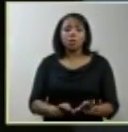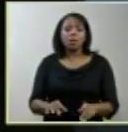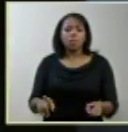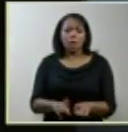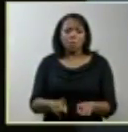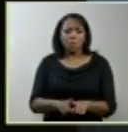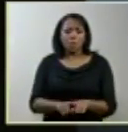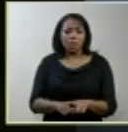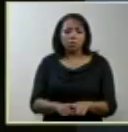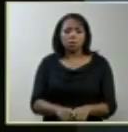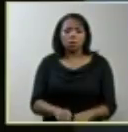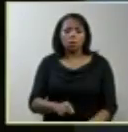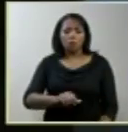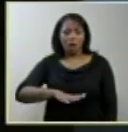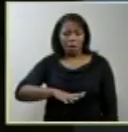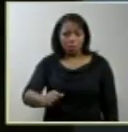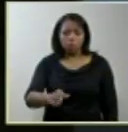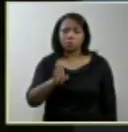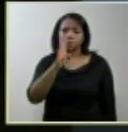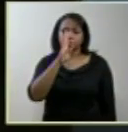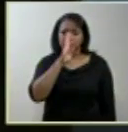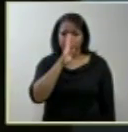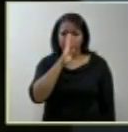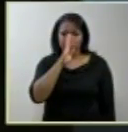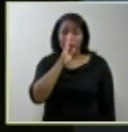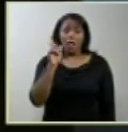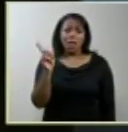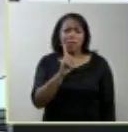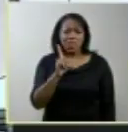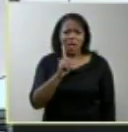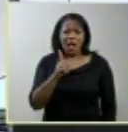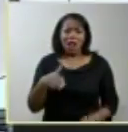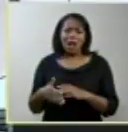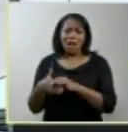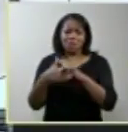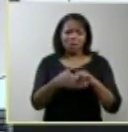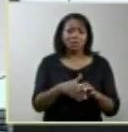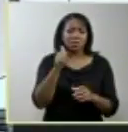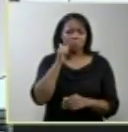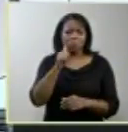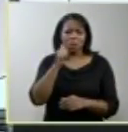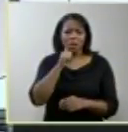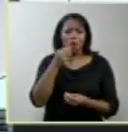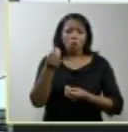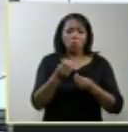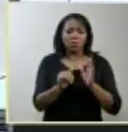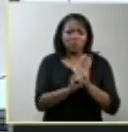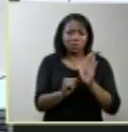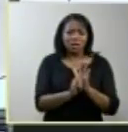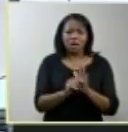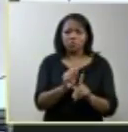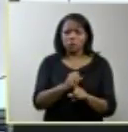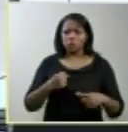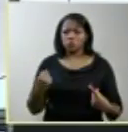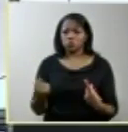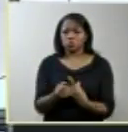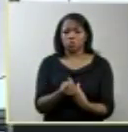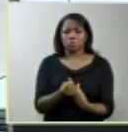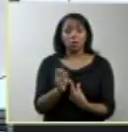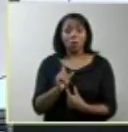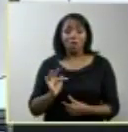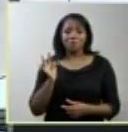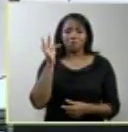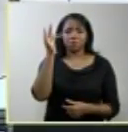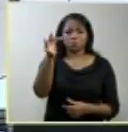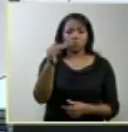silêncio sobre a gravidez não levando as mulheres a uma mudança de identidade social não são futuras mães que